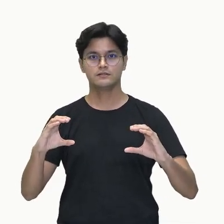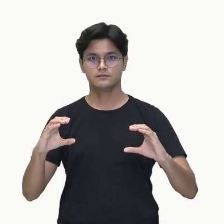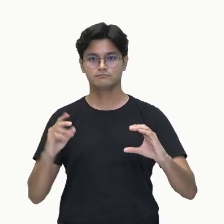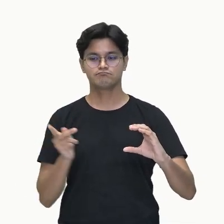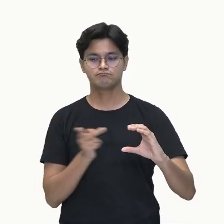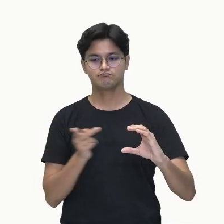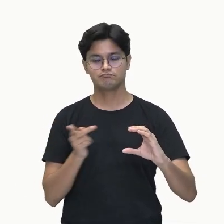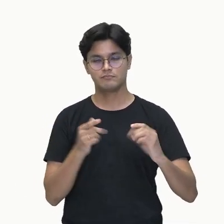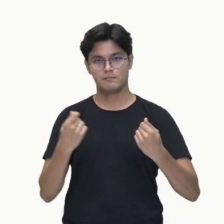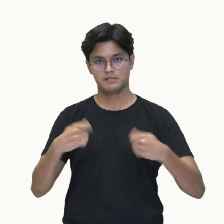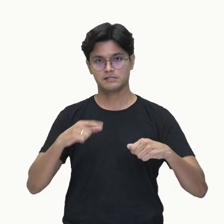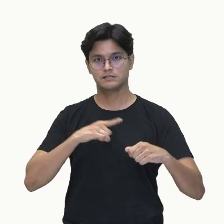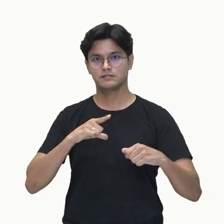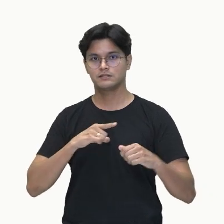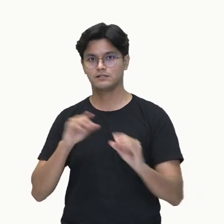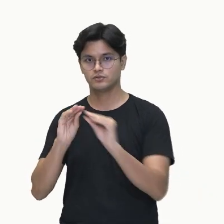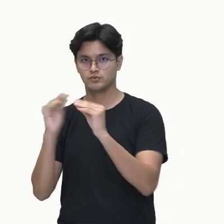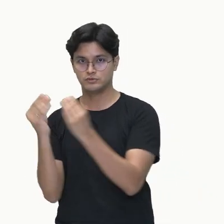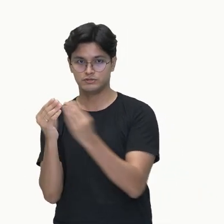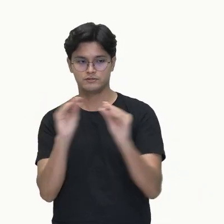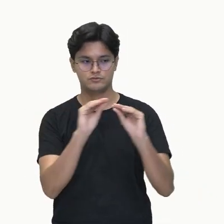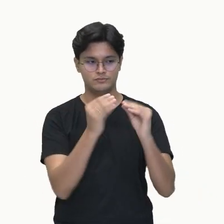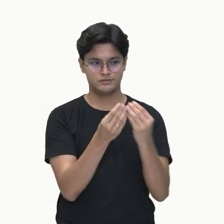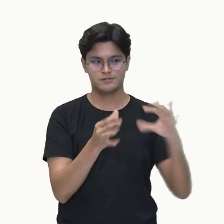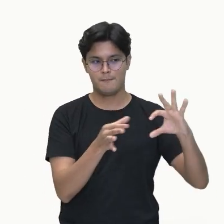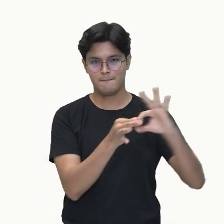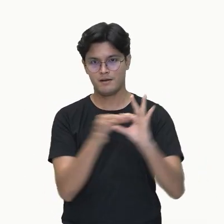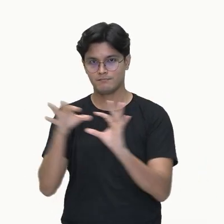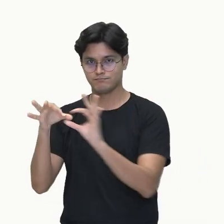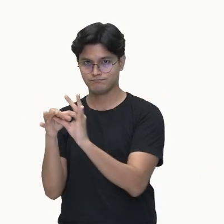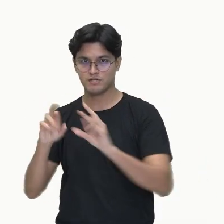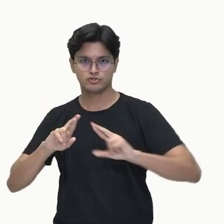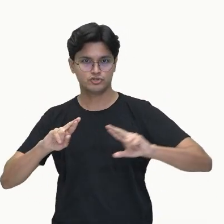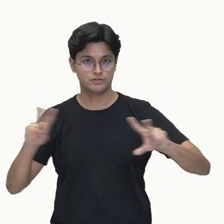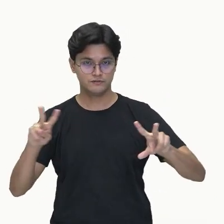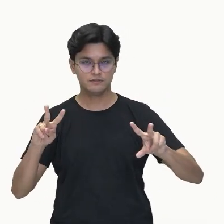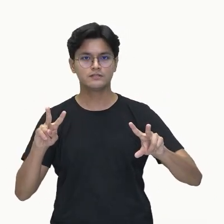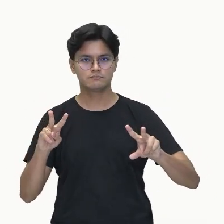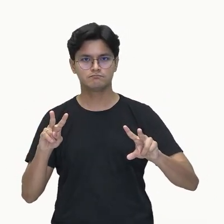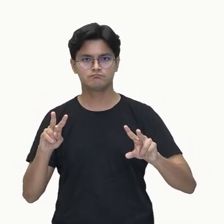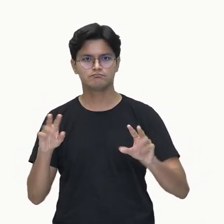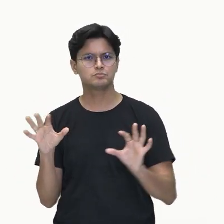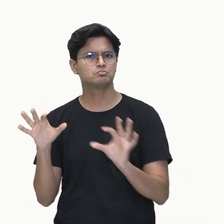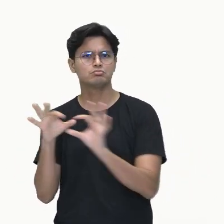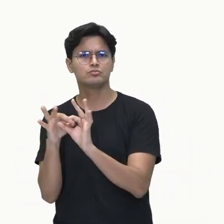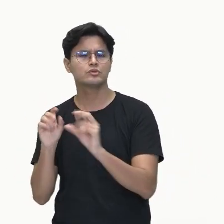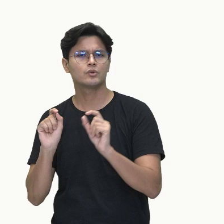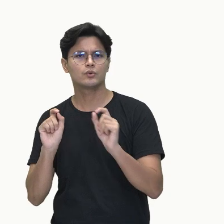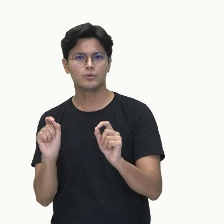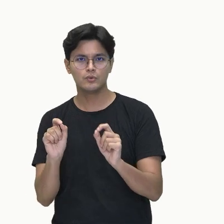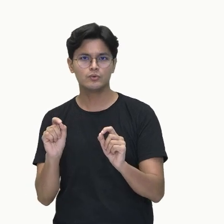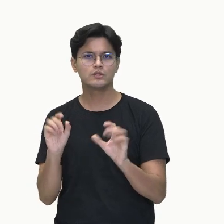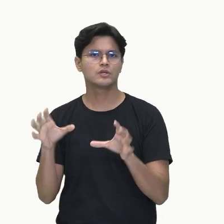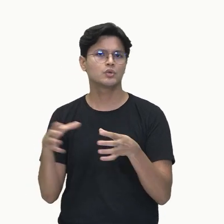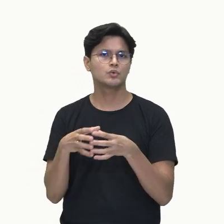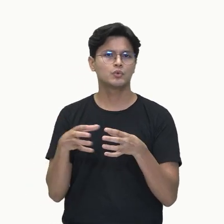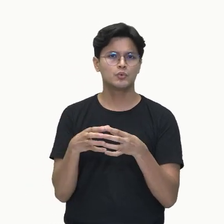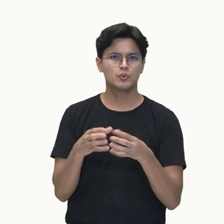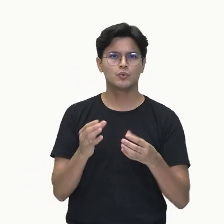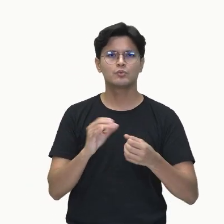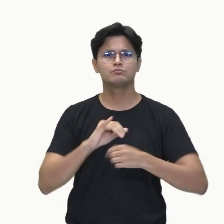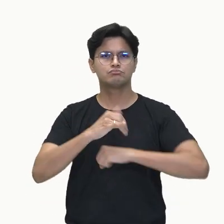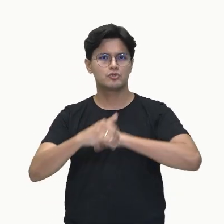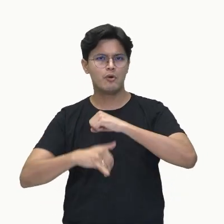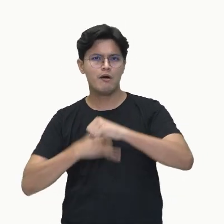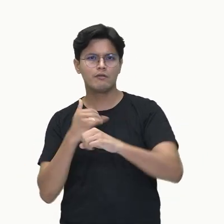ligantes diferentes entre si. Esses ligantes são esses grupos, esses átomos que estão ligados.